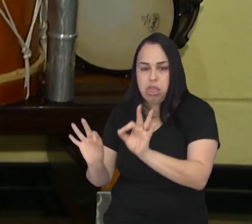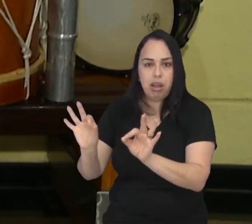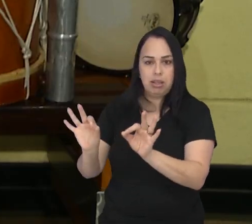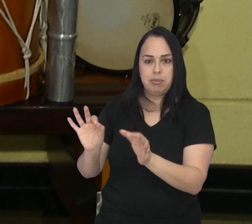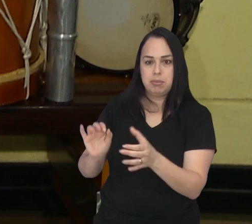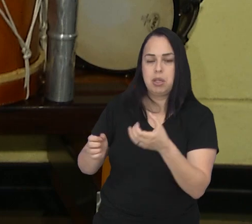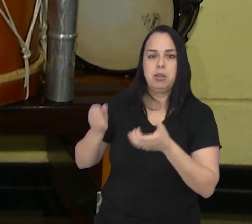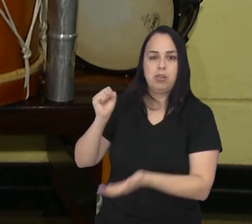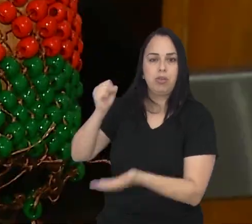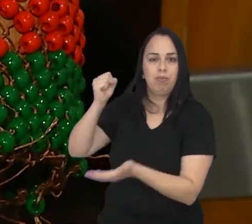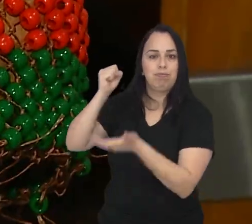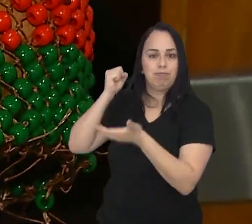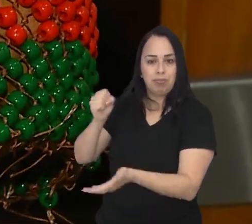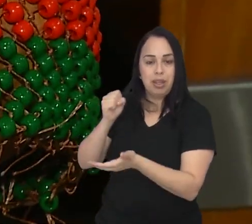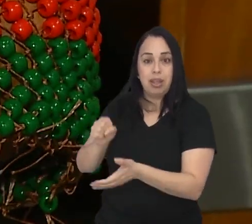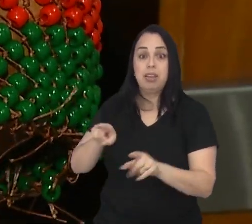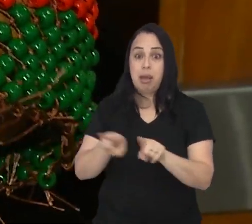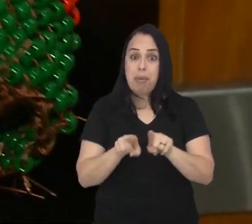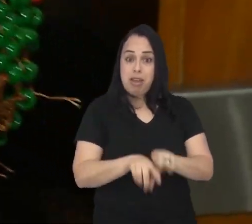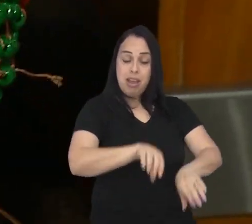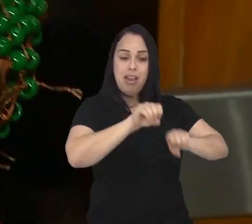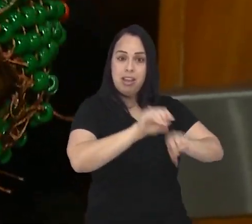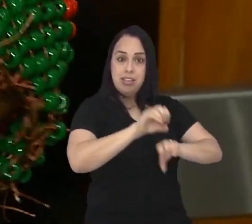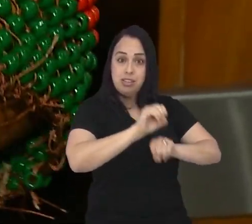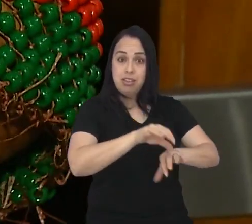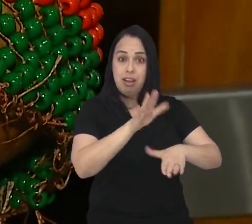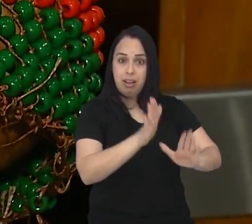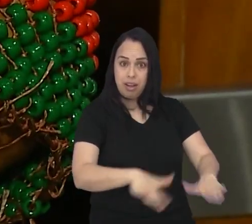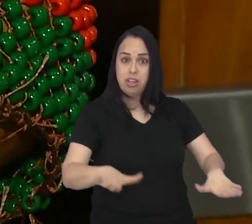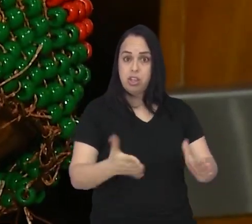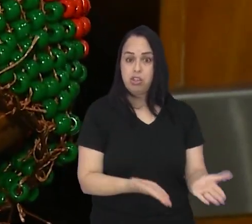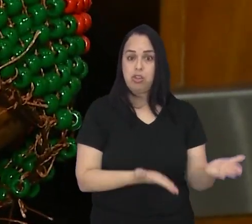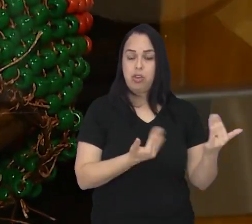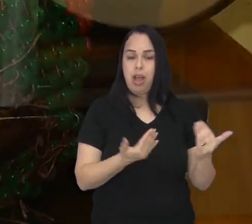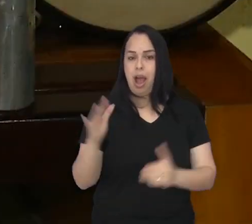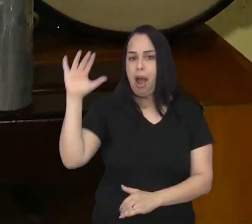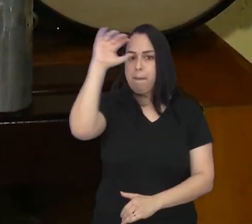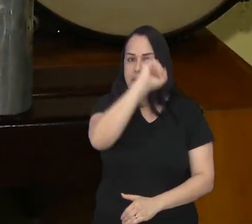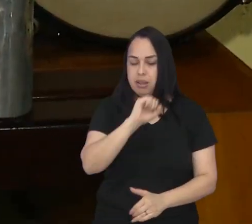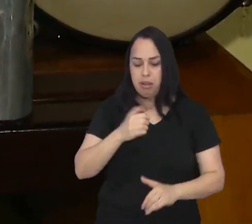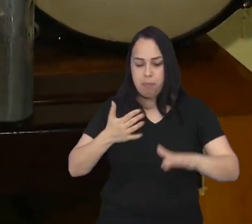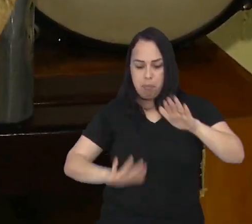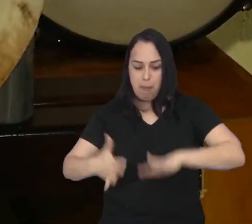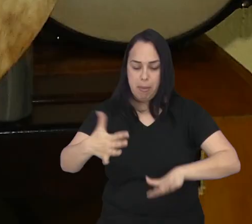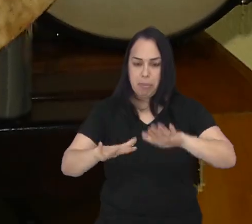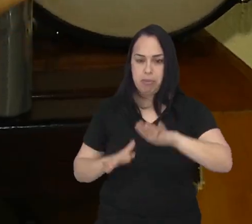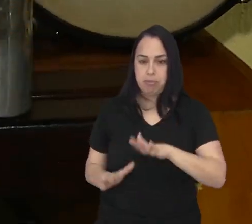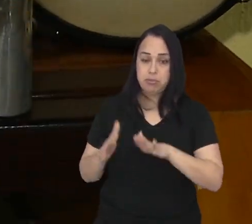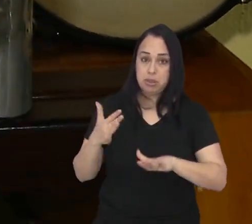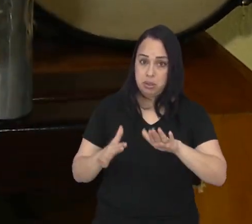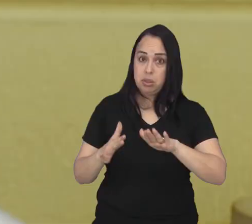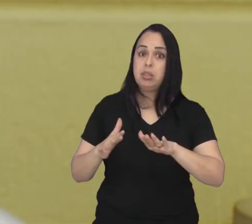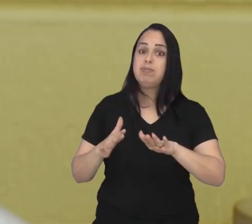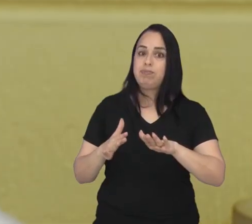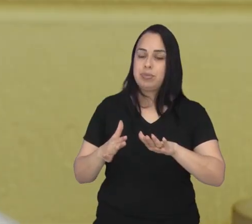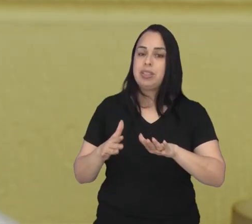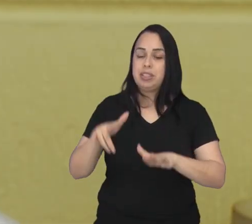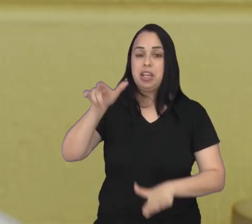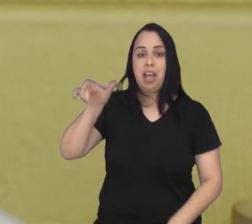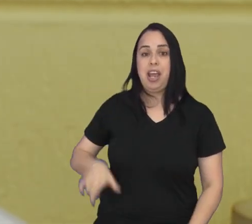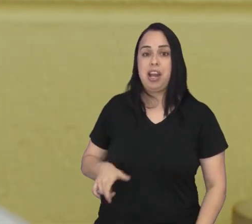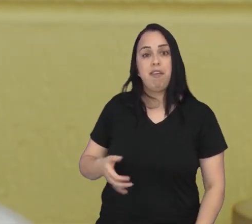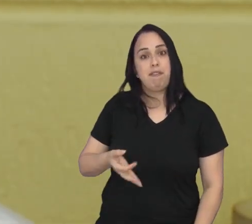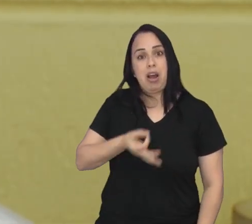os próprios instrumentos e ministra oficinas para que crianças e jovens aprendam a fazer seus tambores. Uma